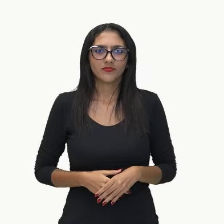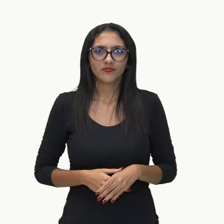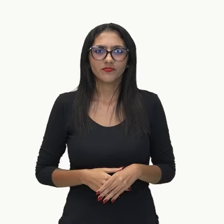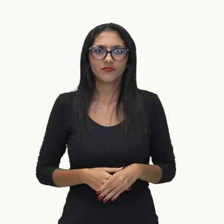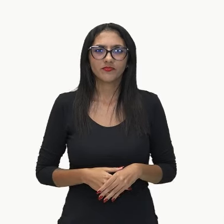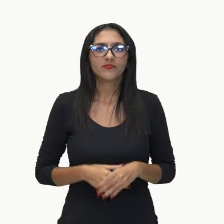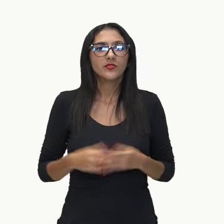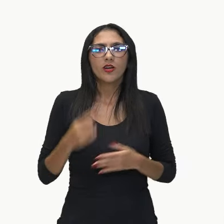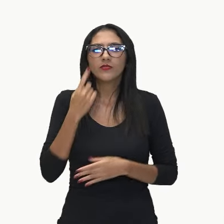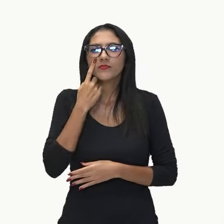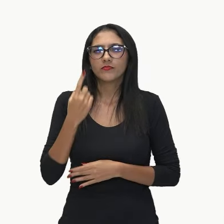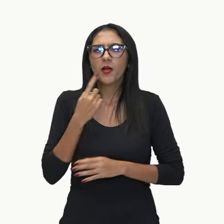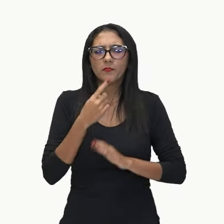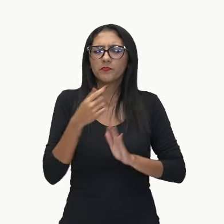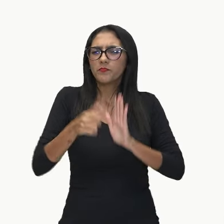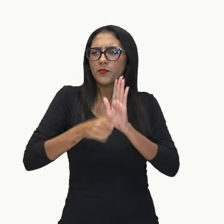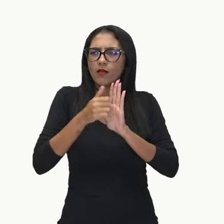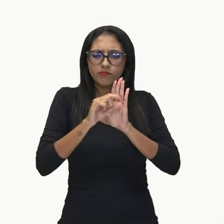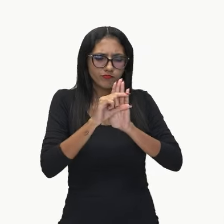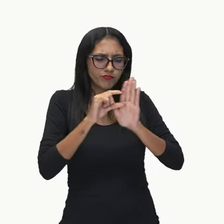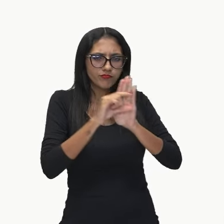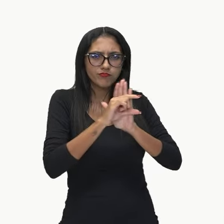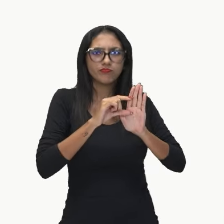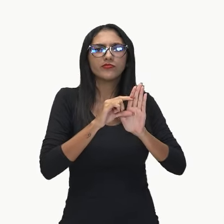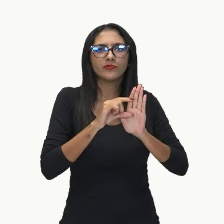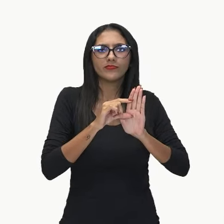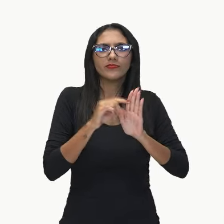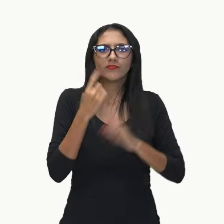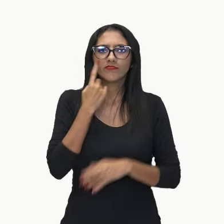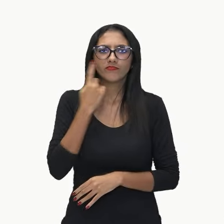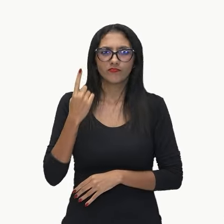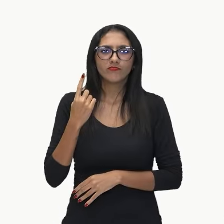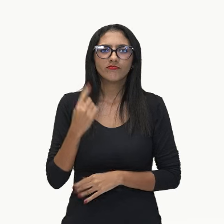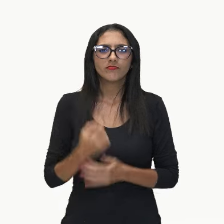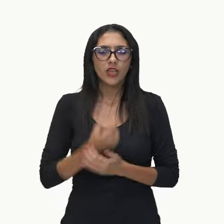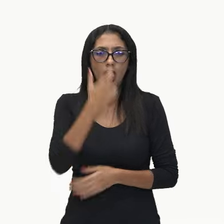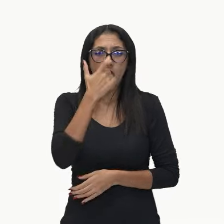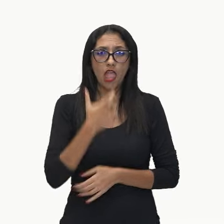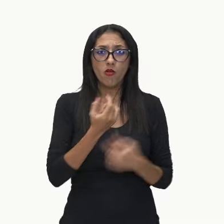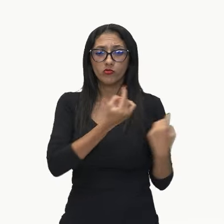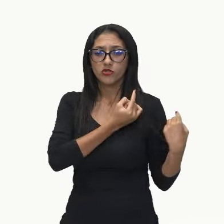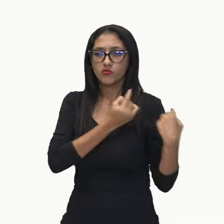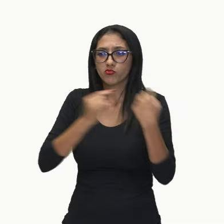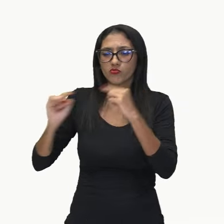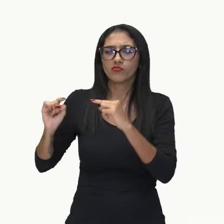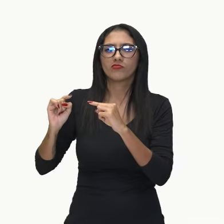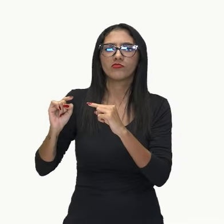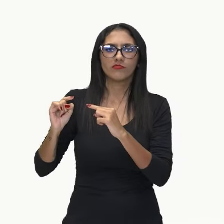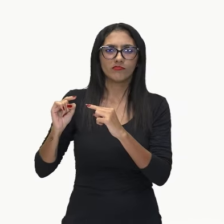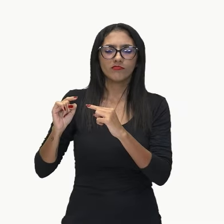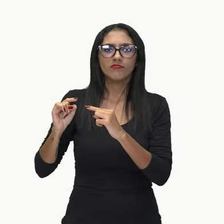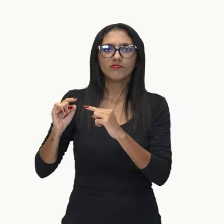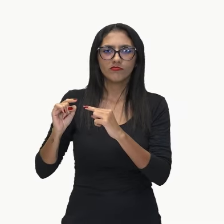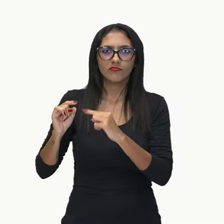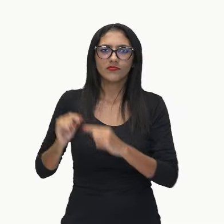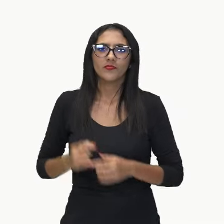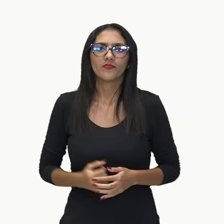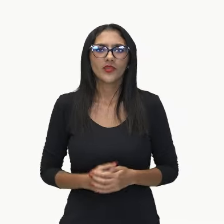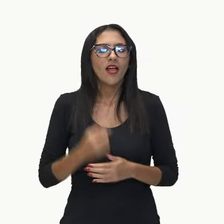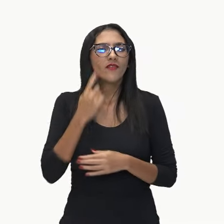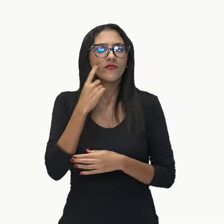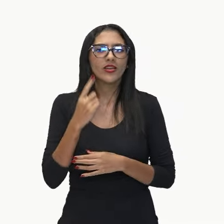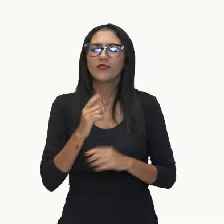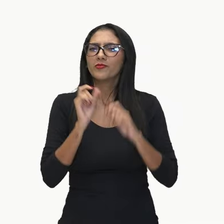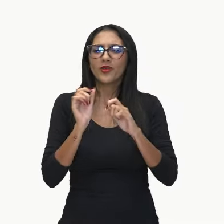verso, o que é que ele diz? Eu insulto o burguês. E aí ele vai seguir falando,